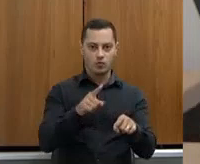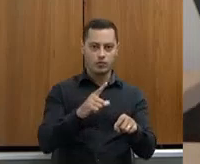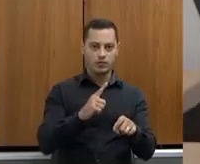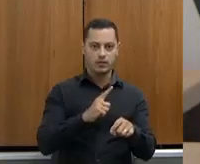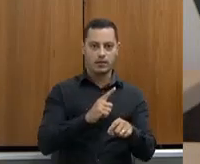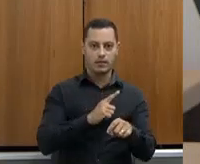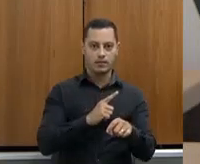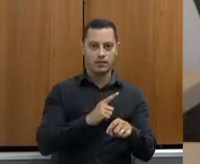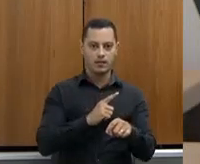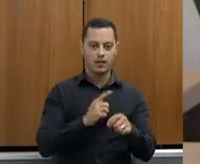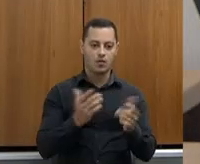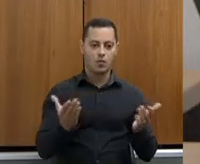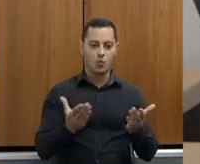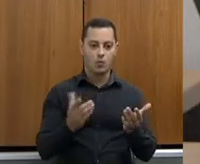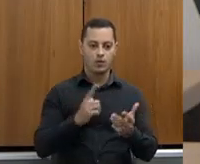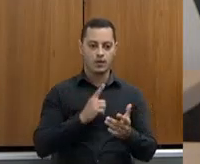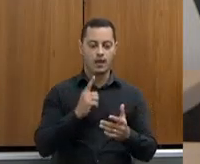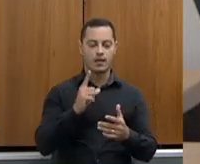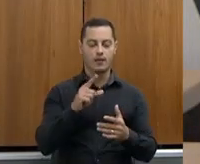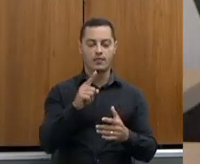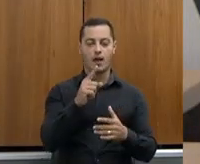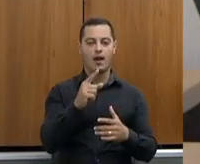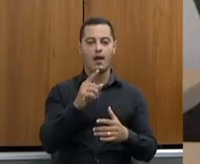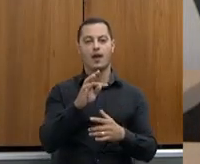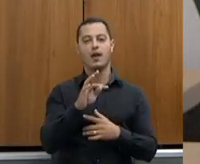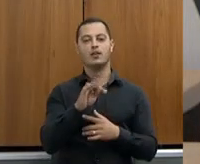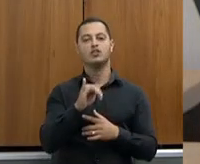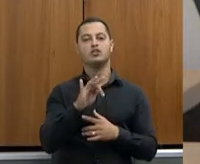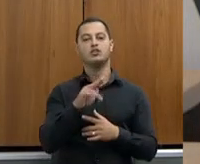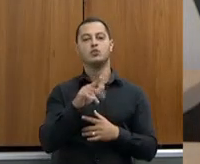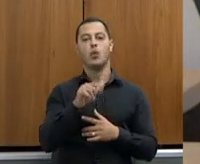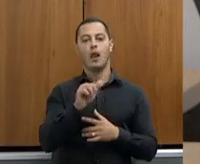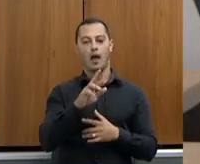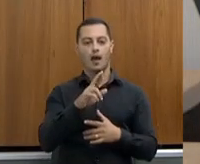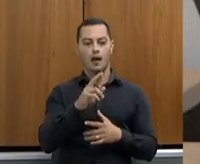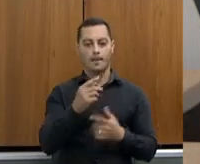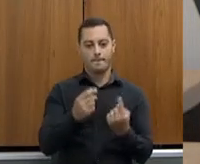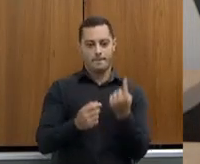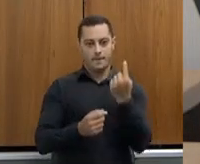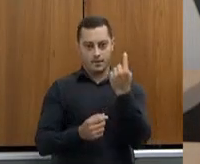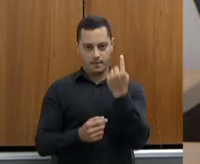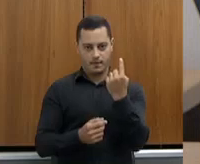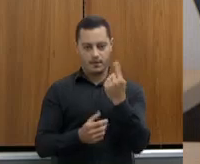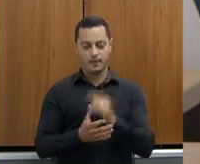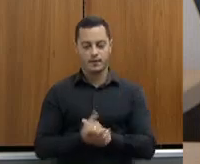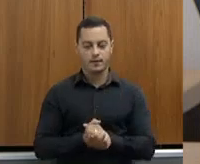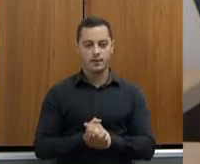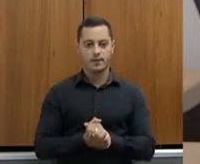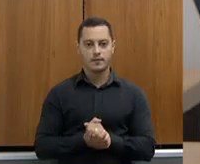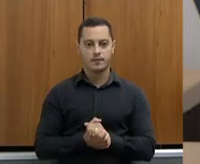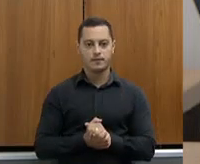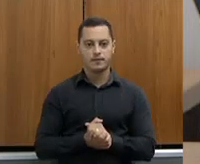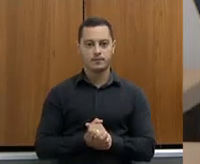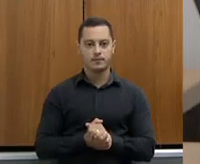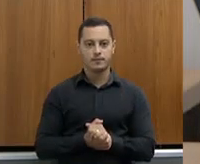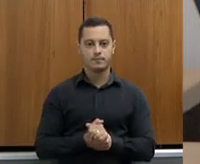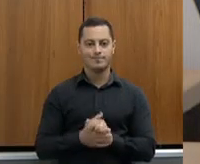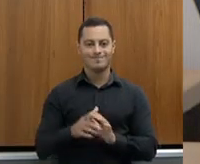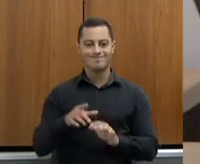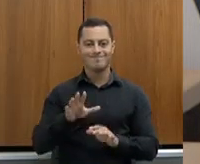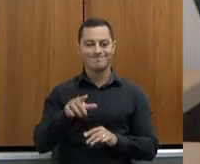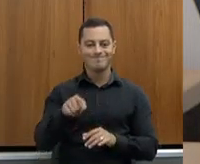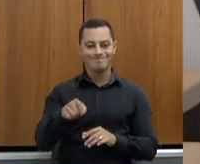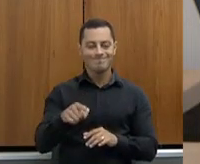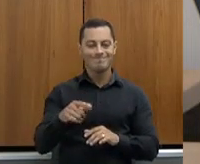hoje você é o titular. E essa regularização fundiária, ela tem andado a passo de tartaruga,